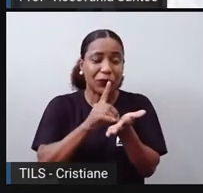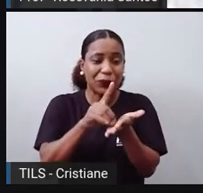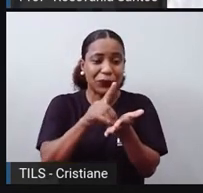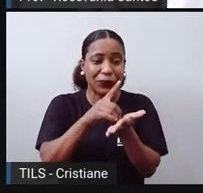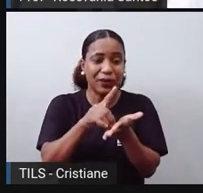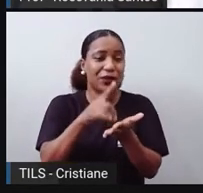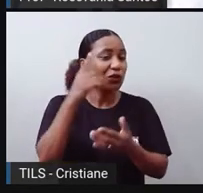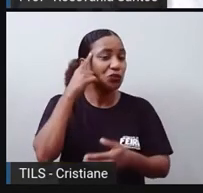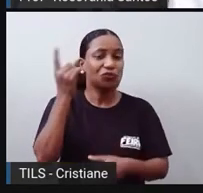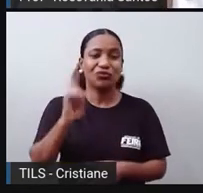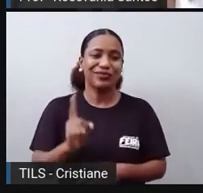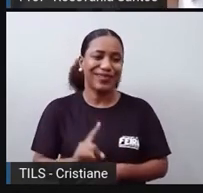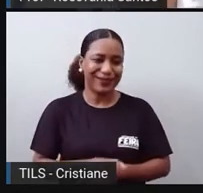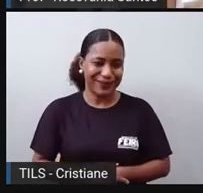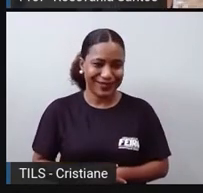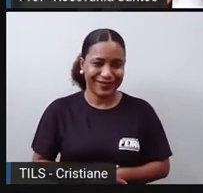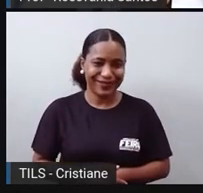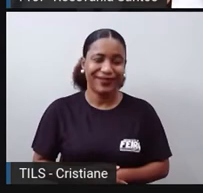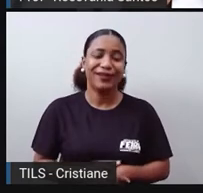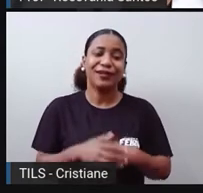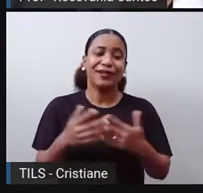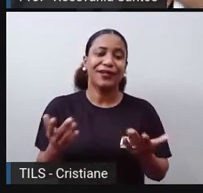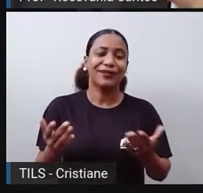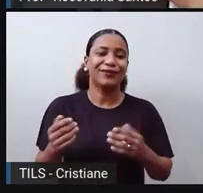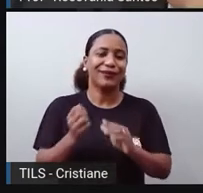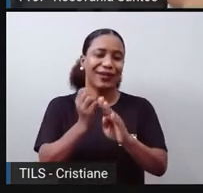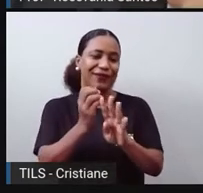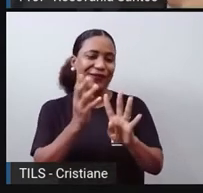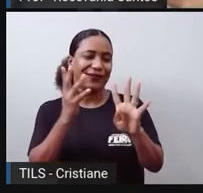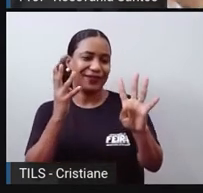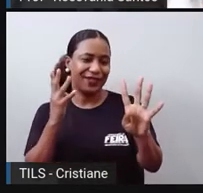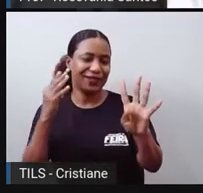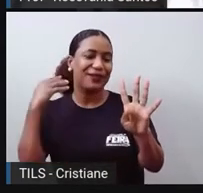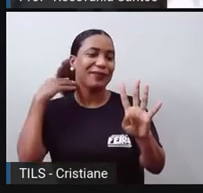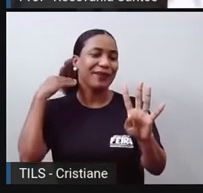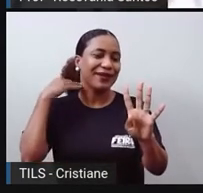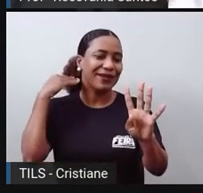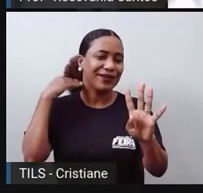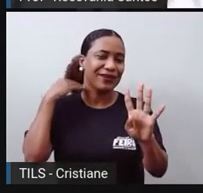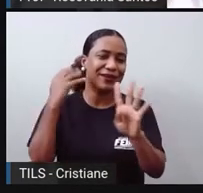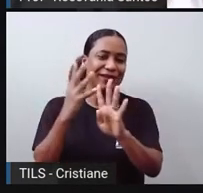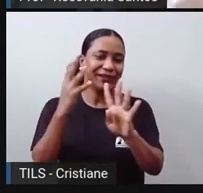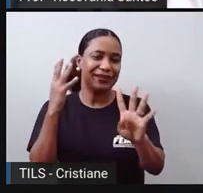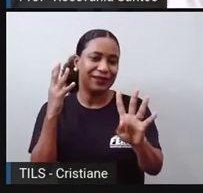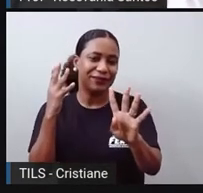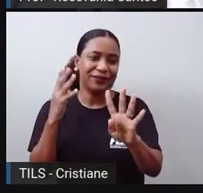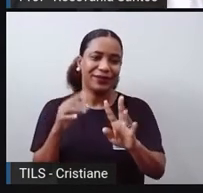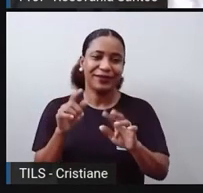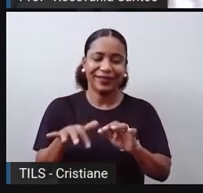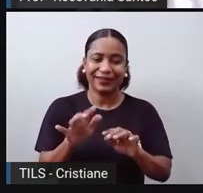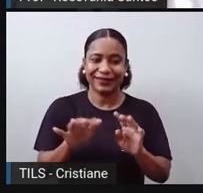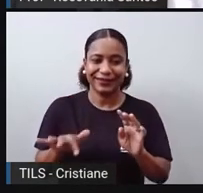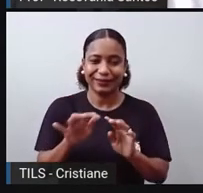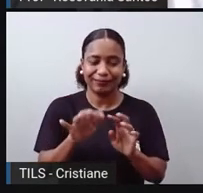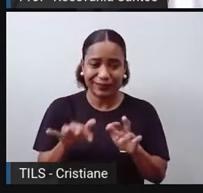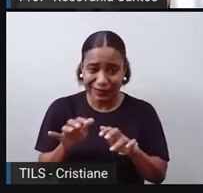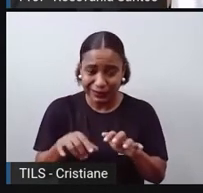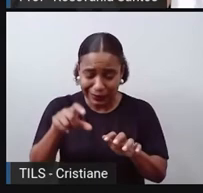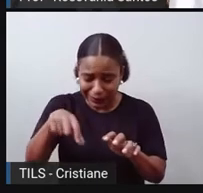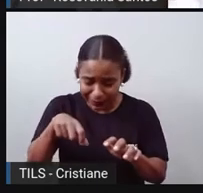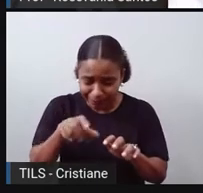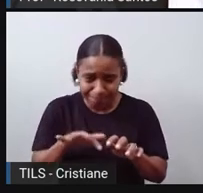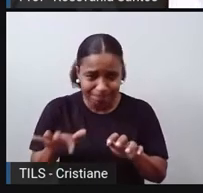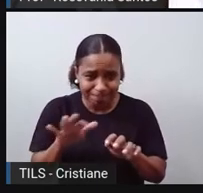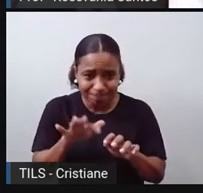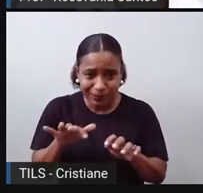quem ainda vai em fila de banco e está lá no caixa eletrônico, alguém se atrapalha muito, aí as pessoas ficam logo muito impacientes,